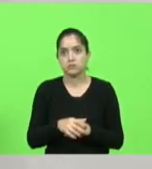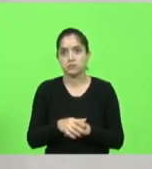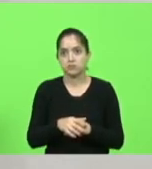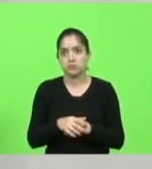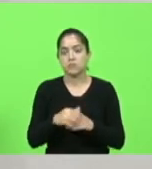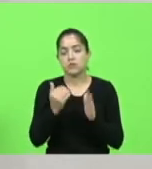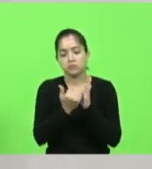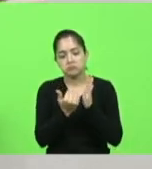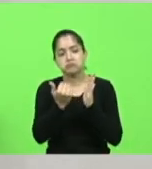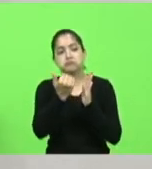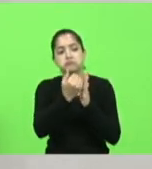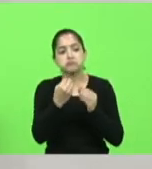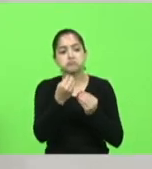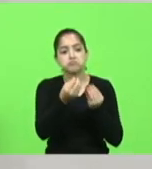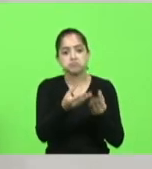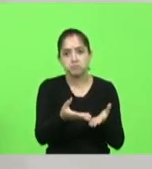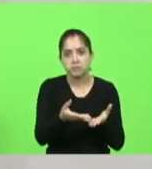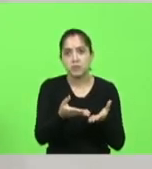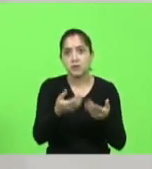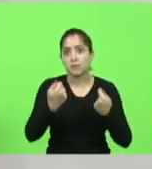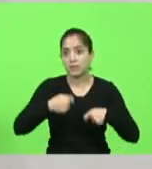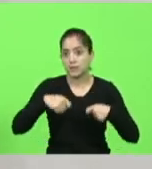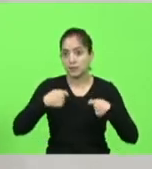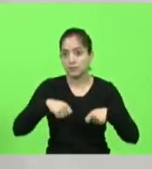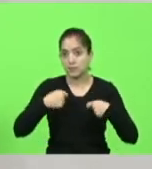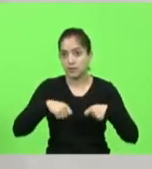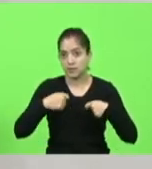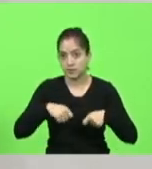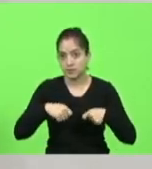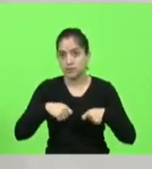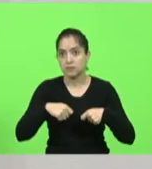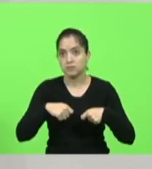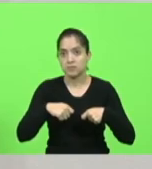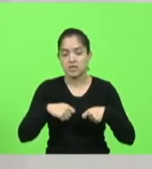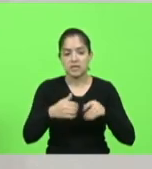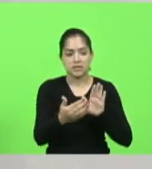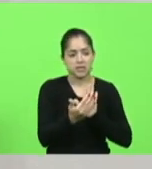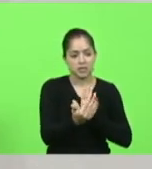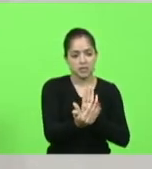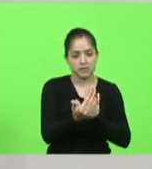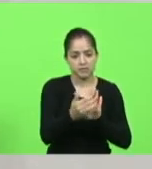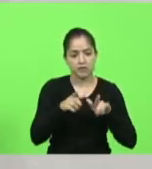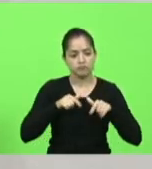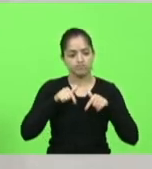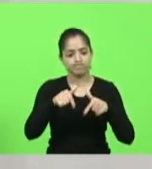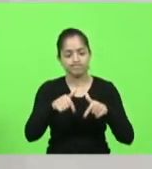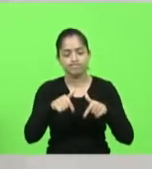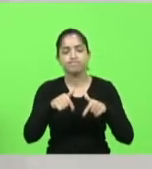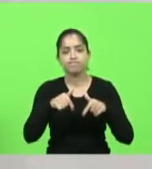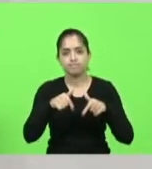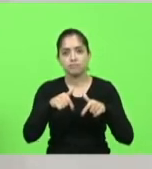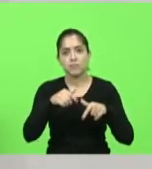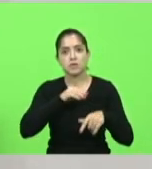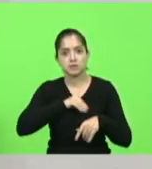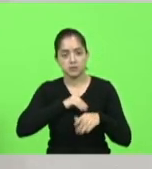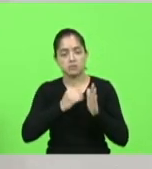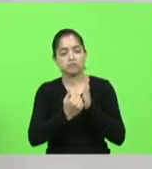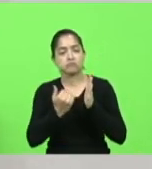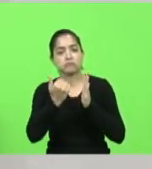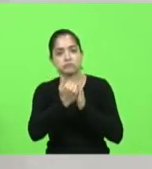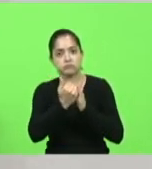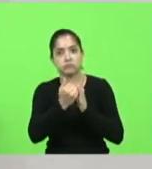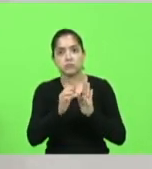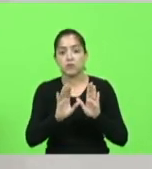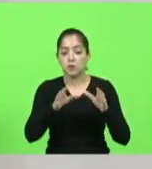está dando mais para quem precisa, quem está ali na frente, na rua, ganhar mais. Então, uma equipe pelo